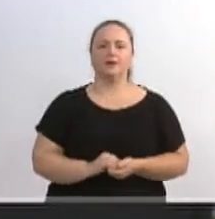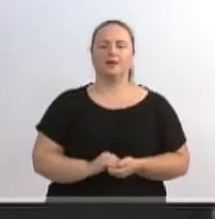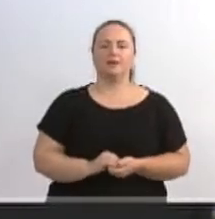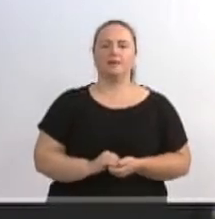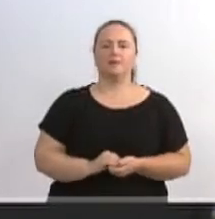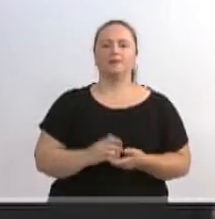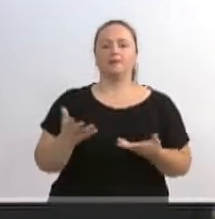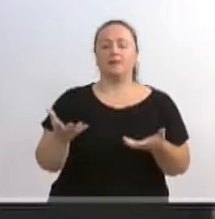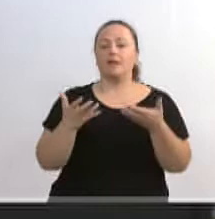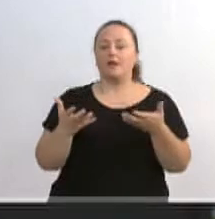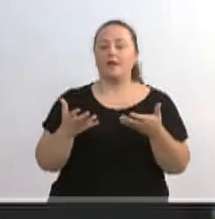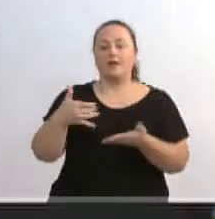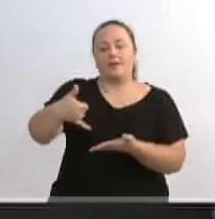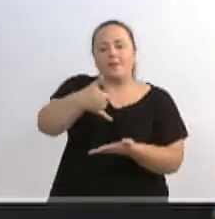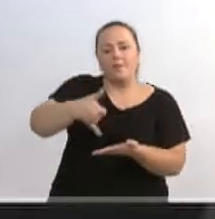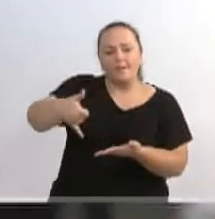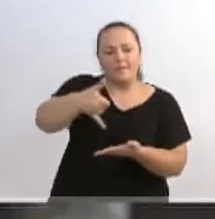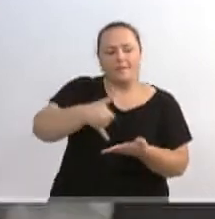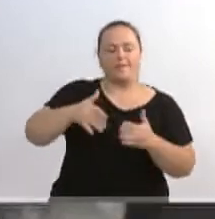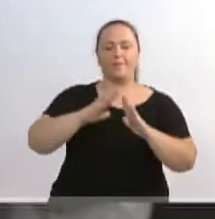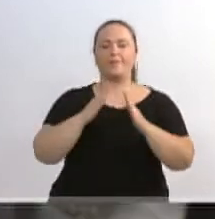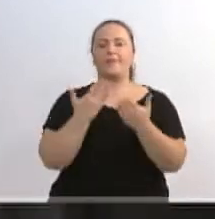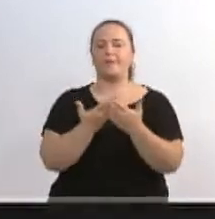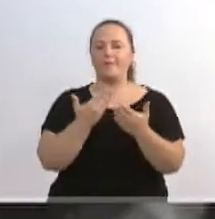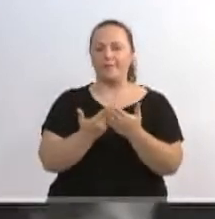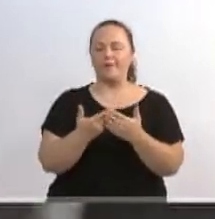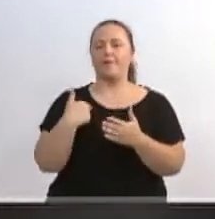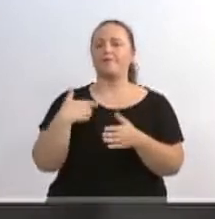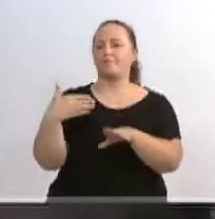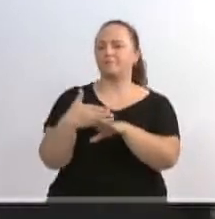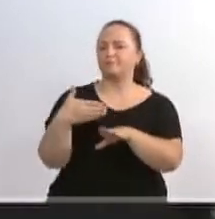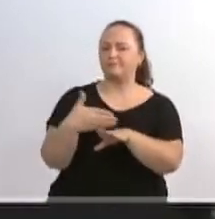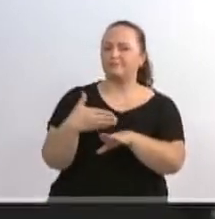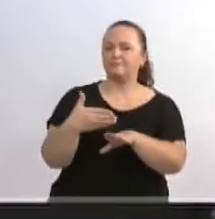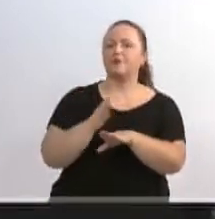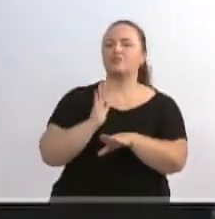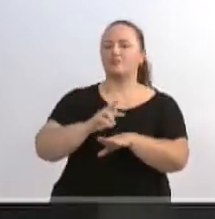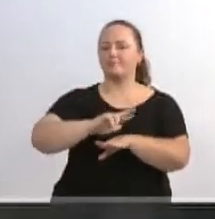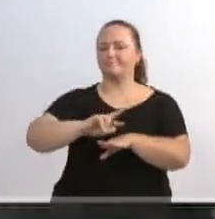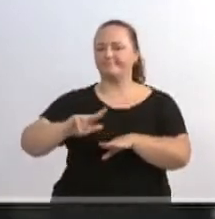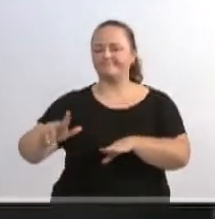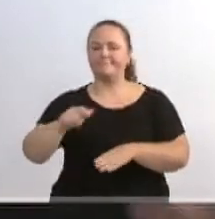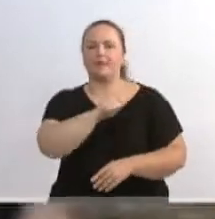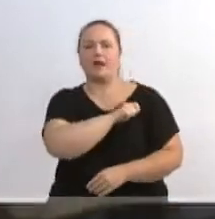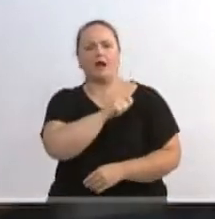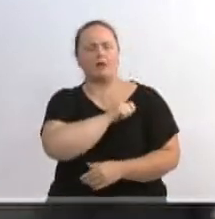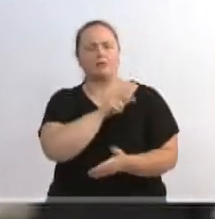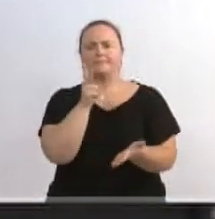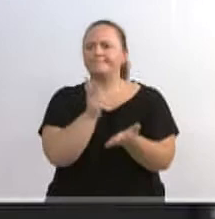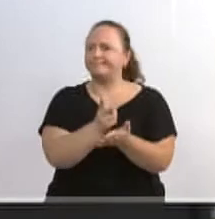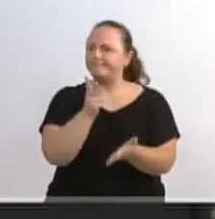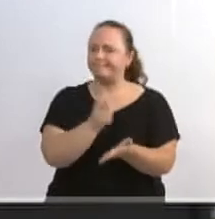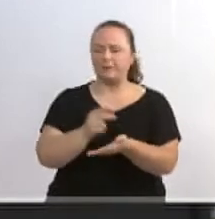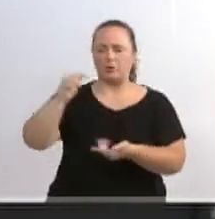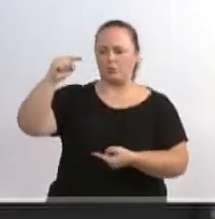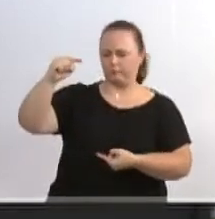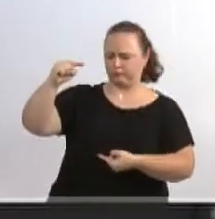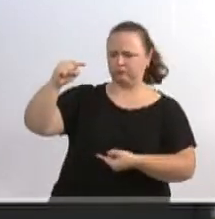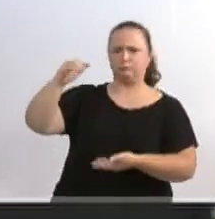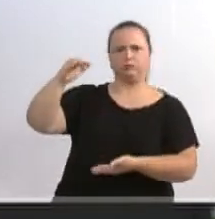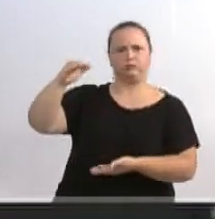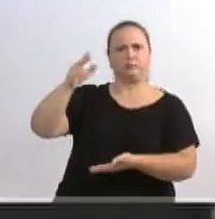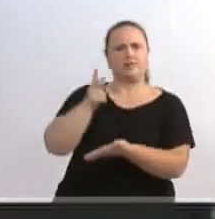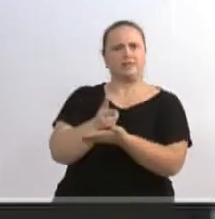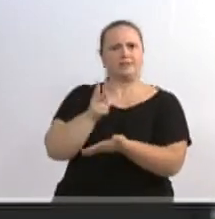isso, que era o óleo na escola, se eu não me engano, e eu participei muitas vezes, e os alunos viviam trazendo, sim, vários e vários litros de óleo